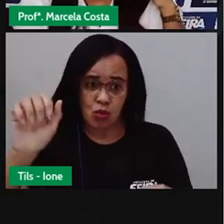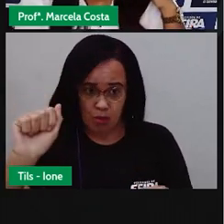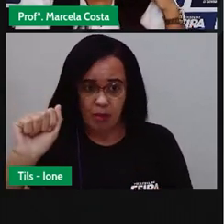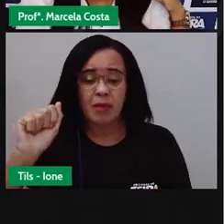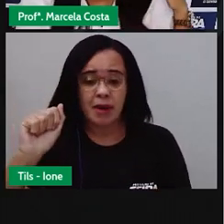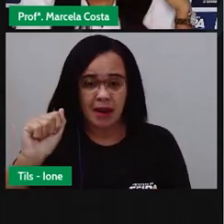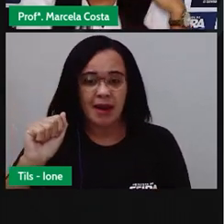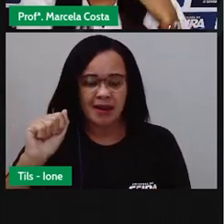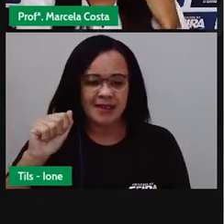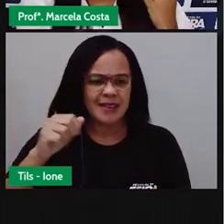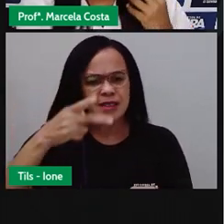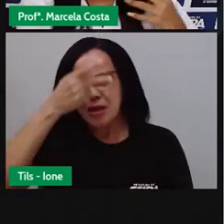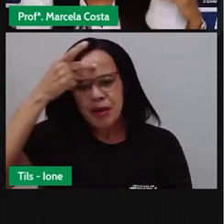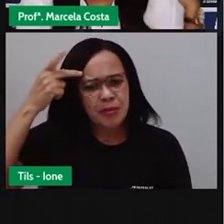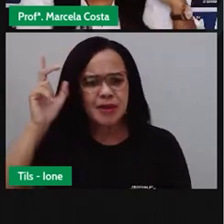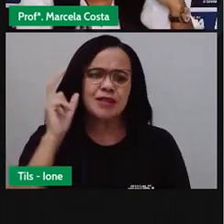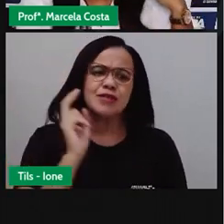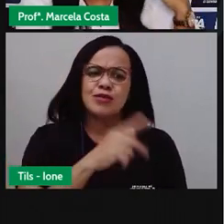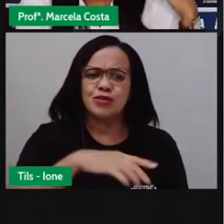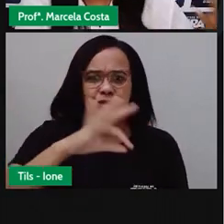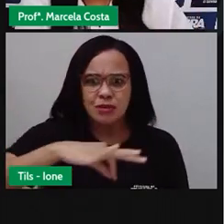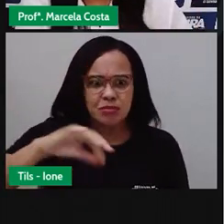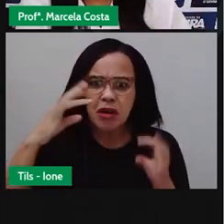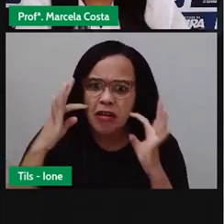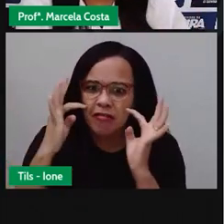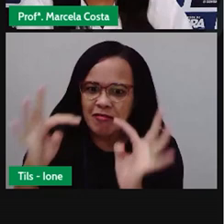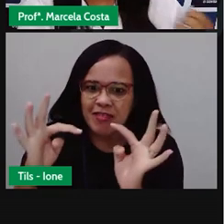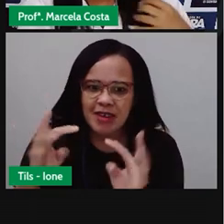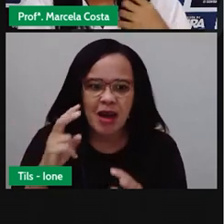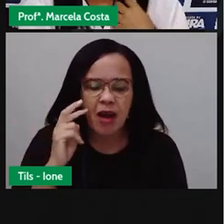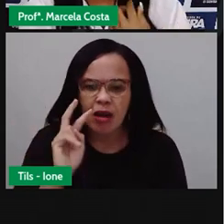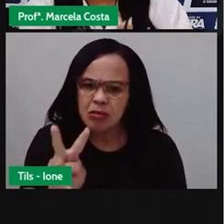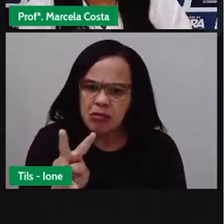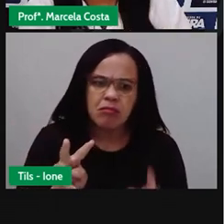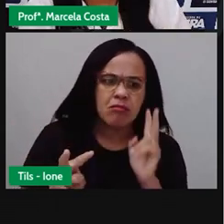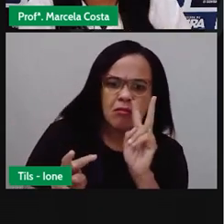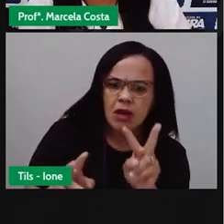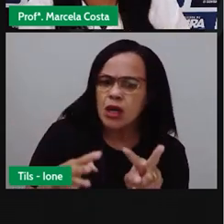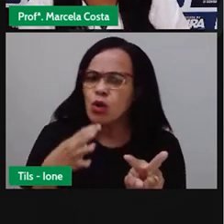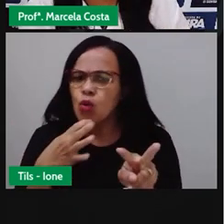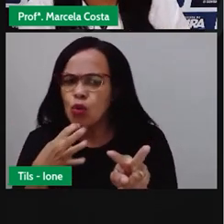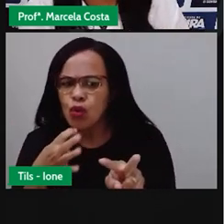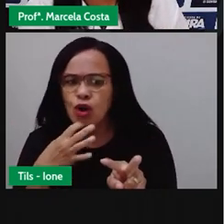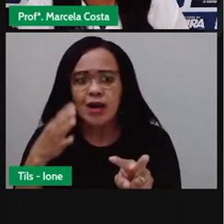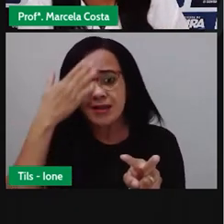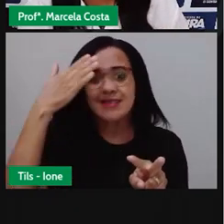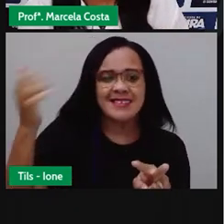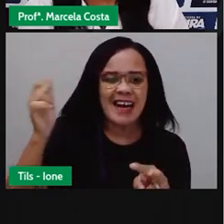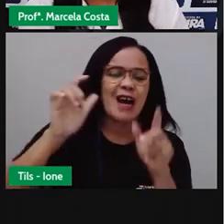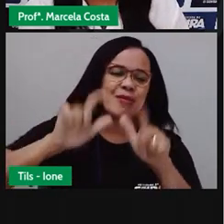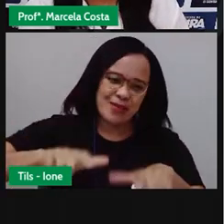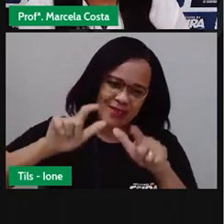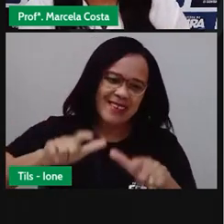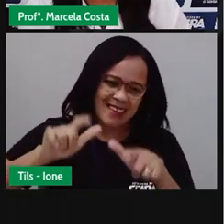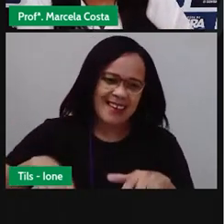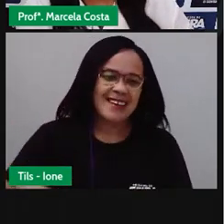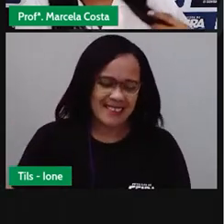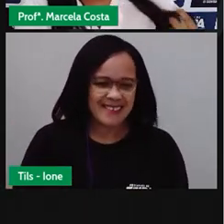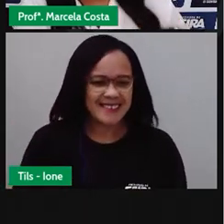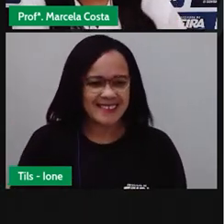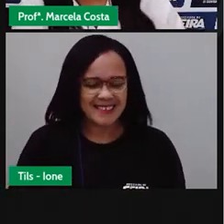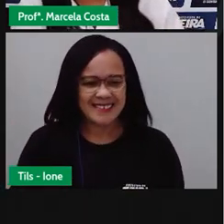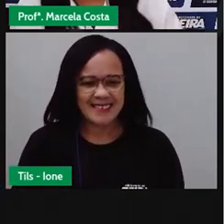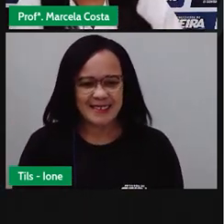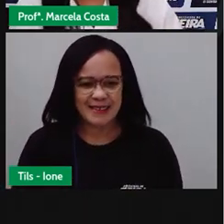então as pessoas acabam conhecendo a cidade por essa imagem. Eu vou mostrar agora